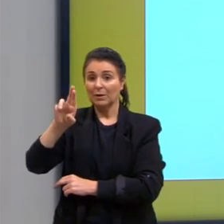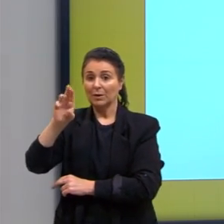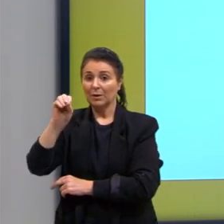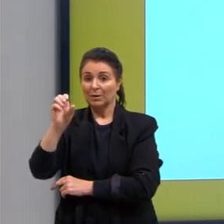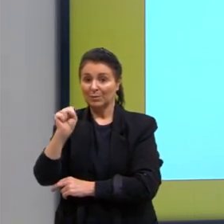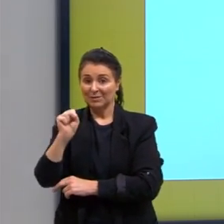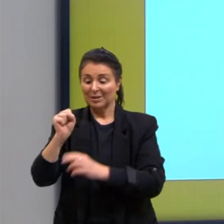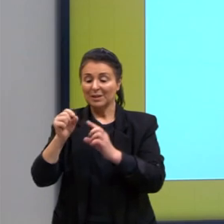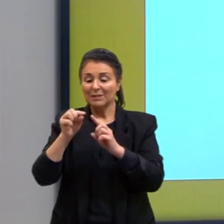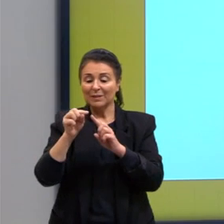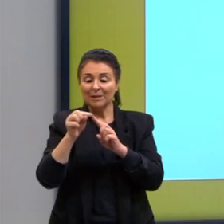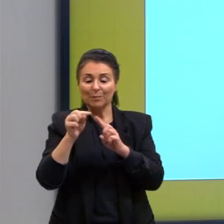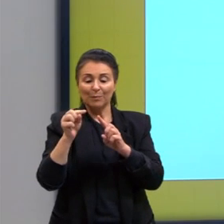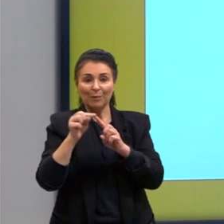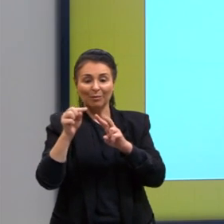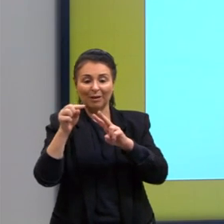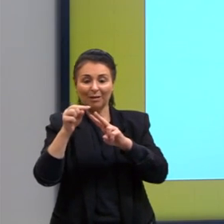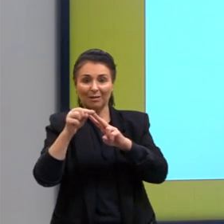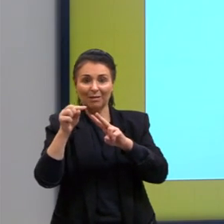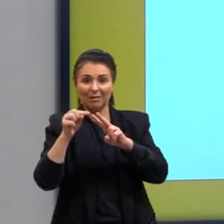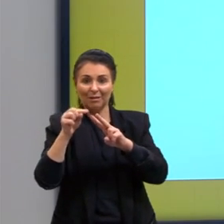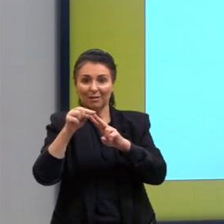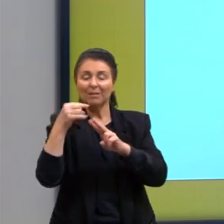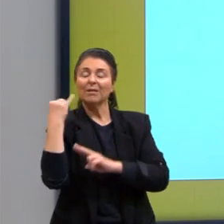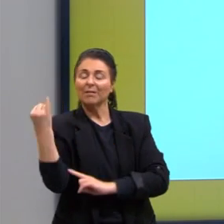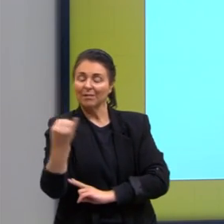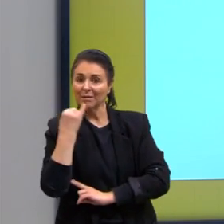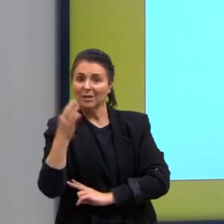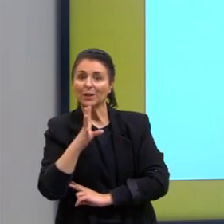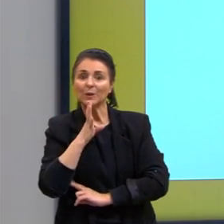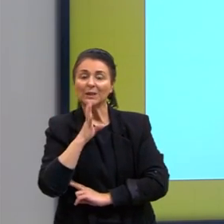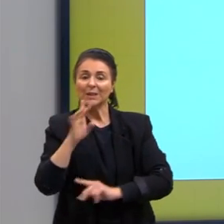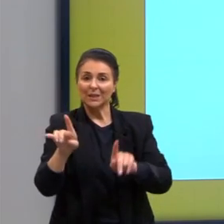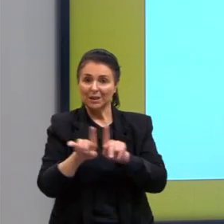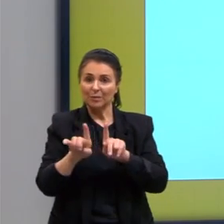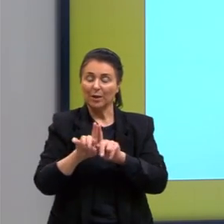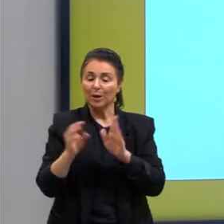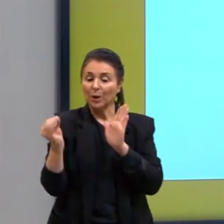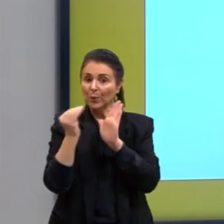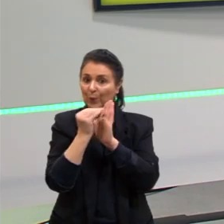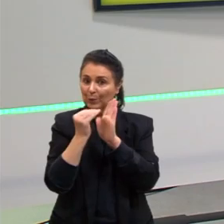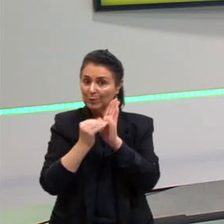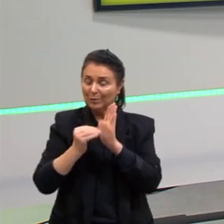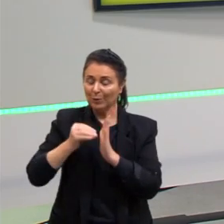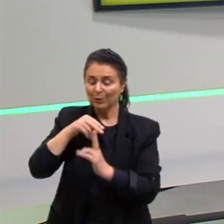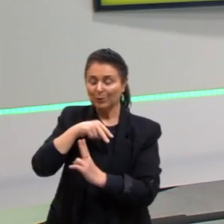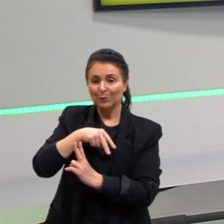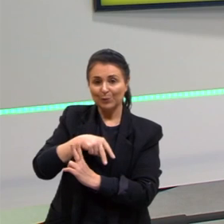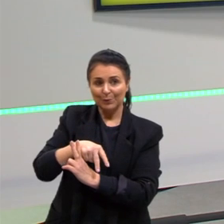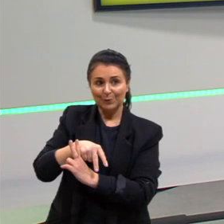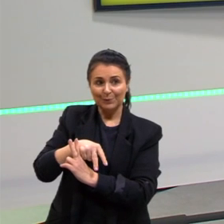pontas, né? Então, isso é bem importante conhecer também a composição dos cromossomos.